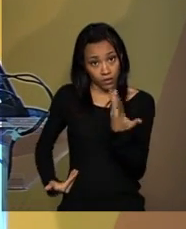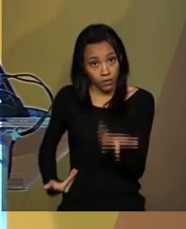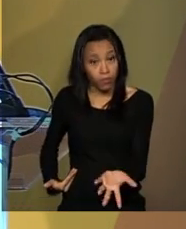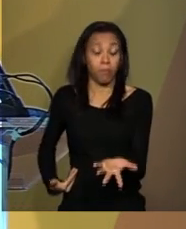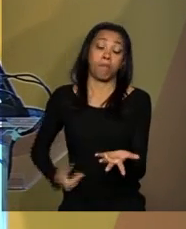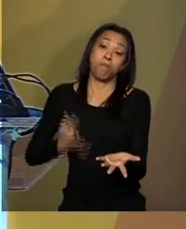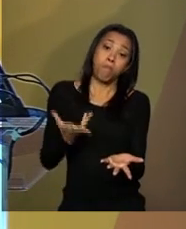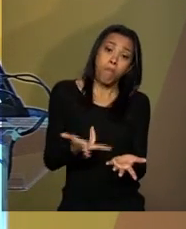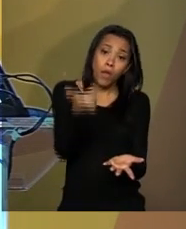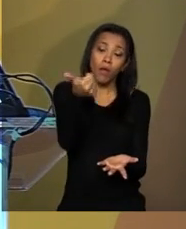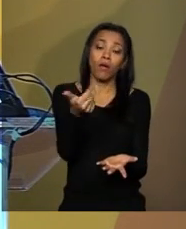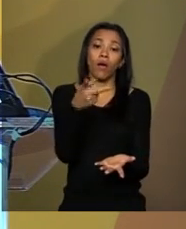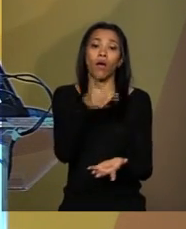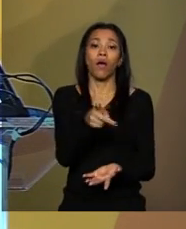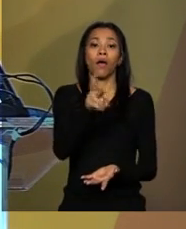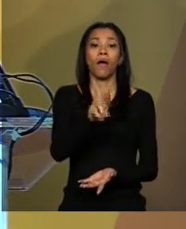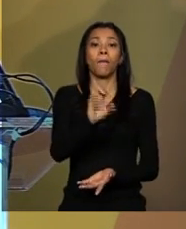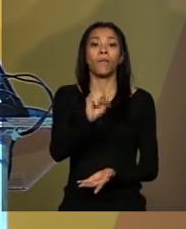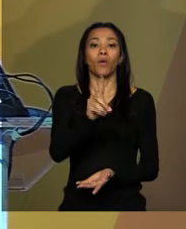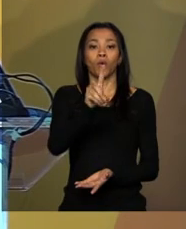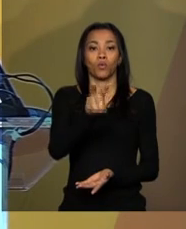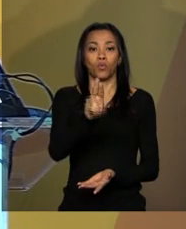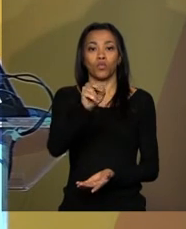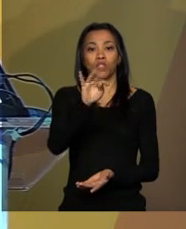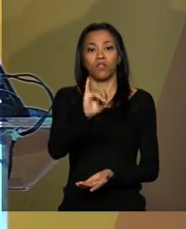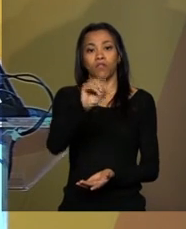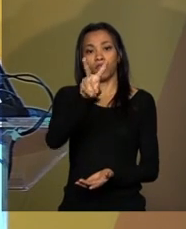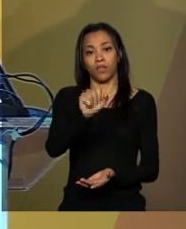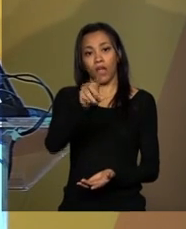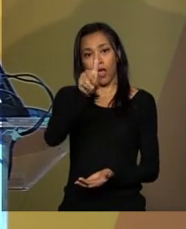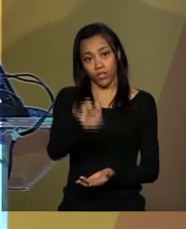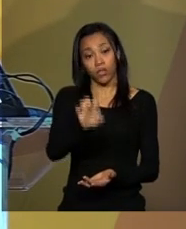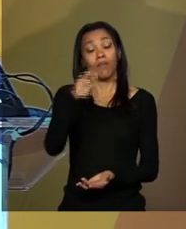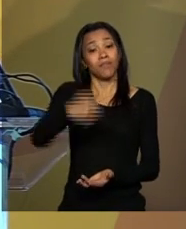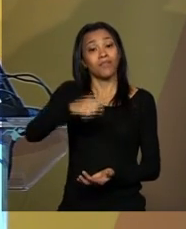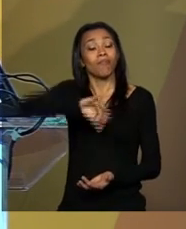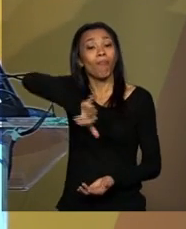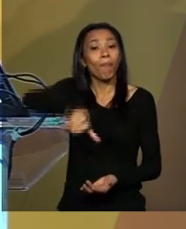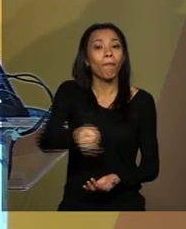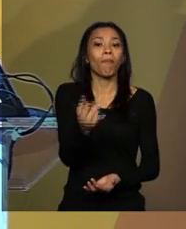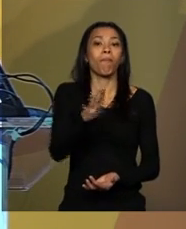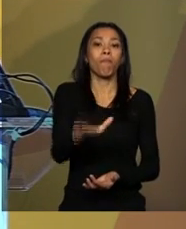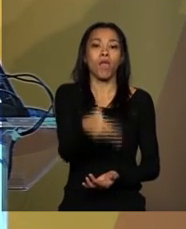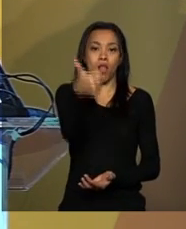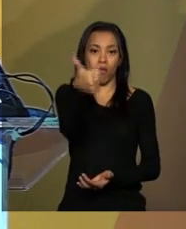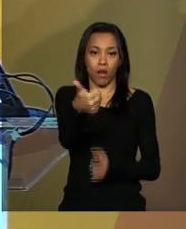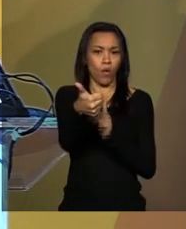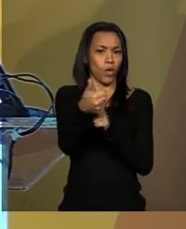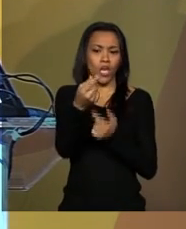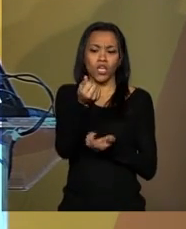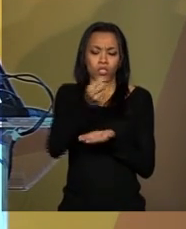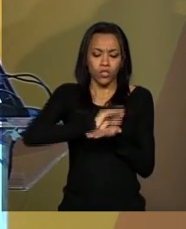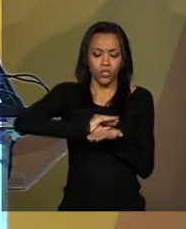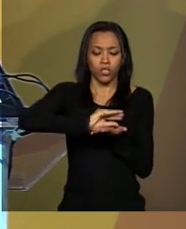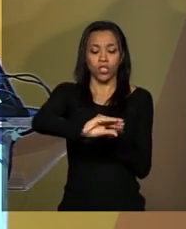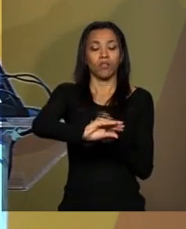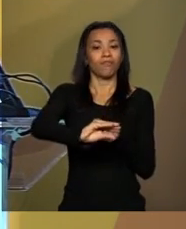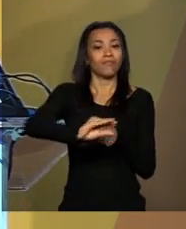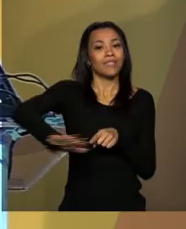precisamos aumentar nossa taxa de investimento, sobretudo o investimento em infraestrutura.